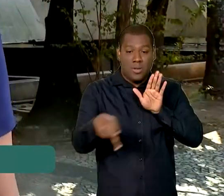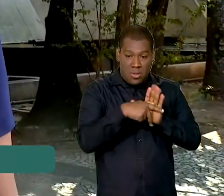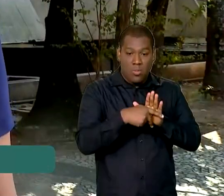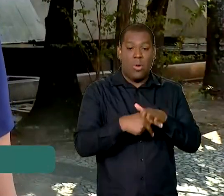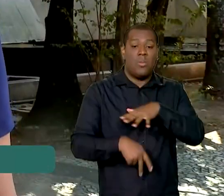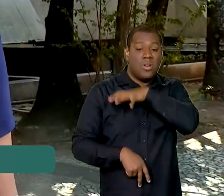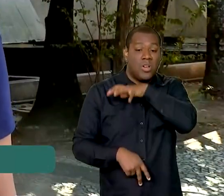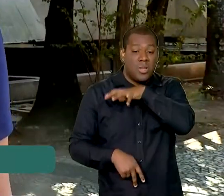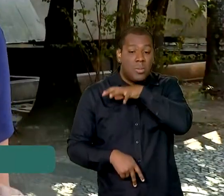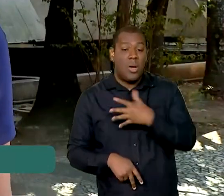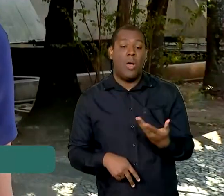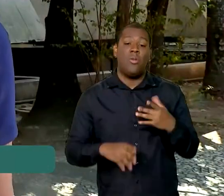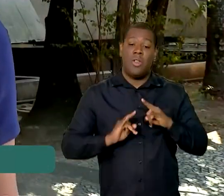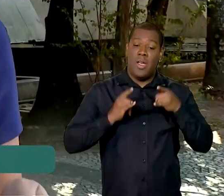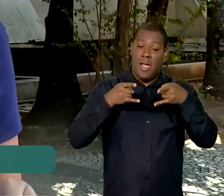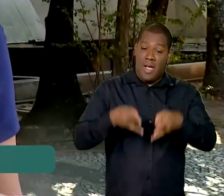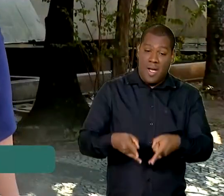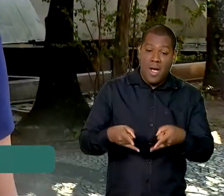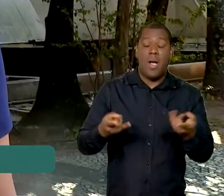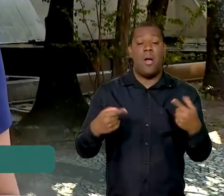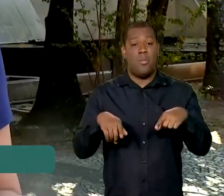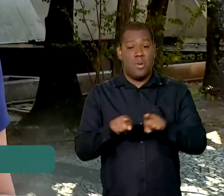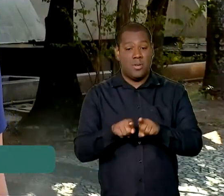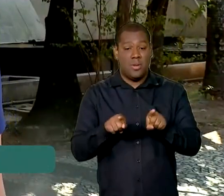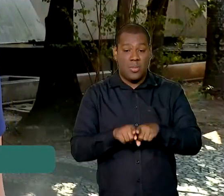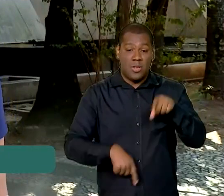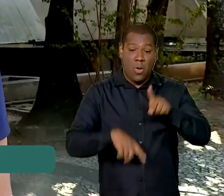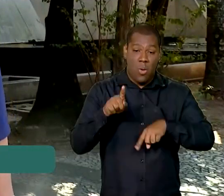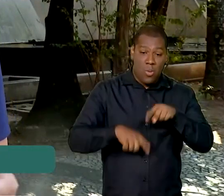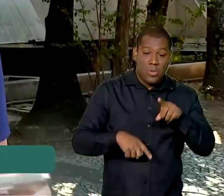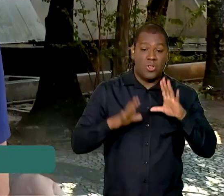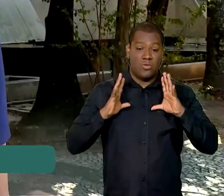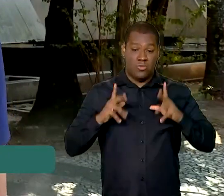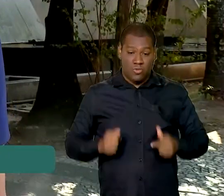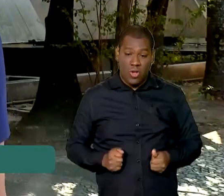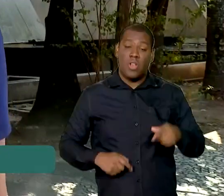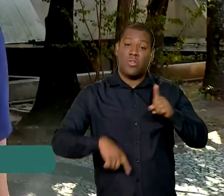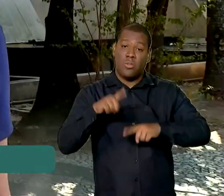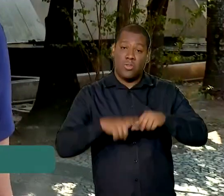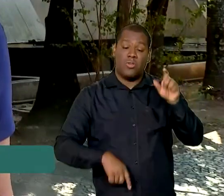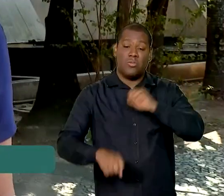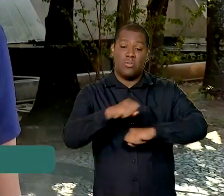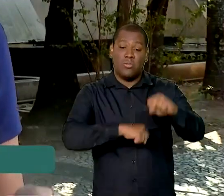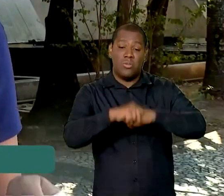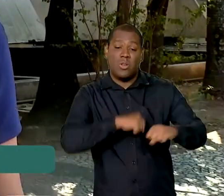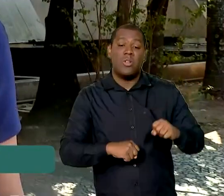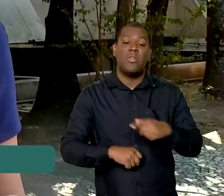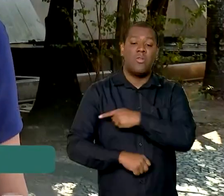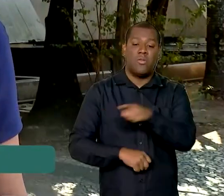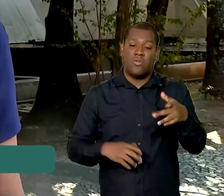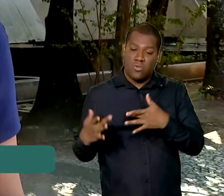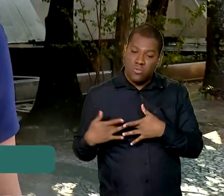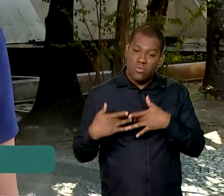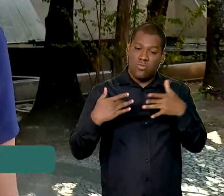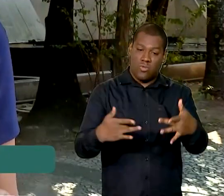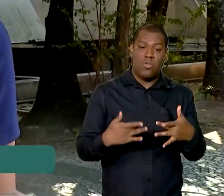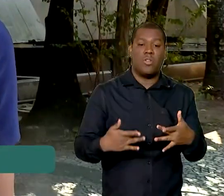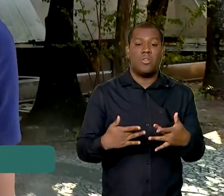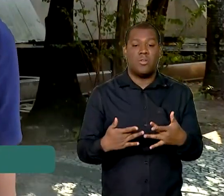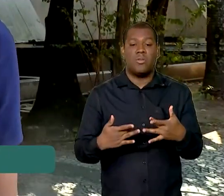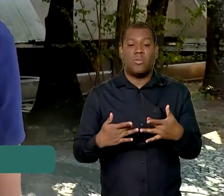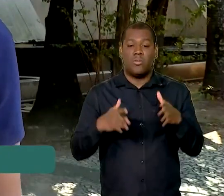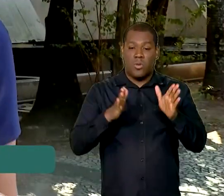banho e materiais de higiene e de limpeza. Quem quiser fazer a sua doação pode entregar o item aqui